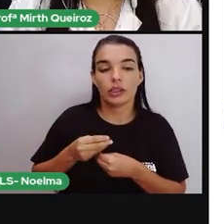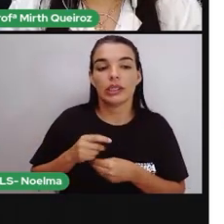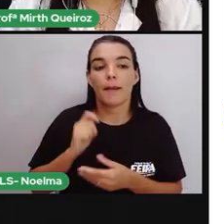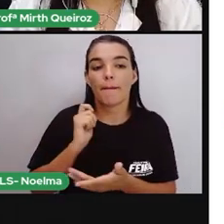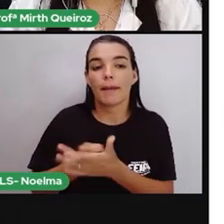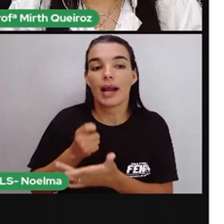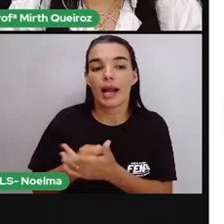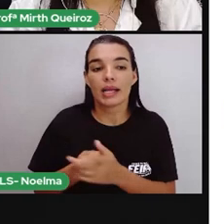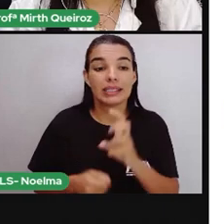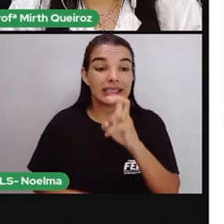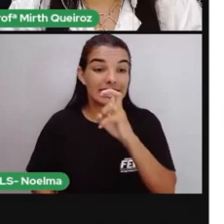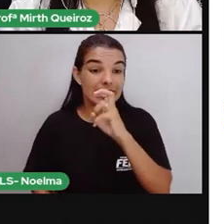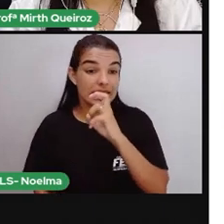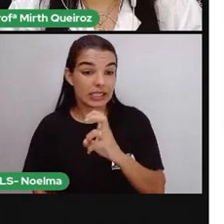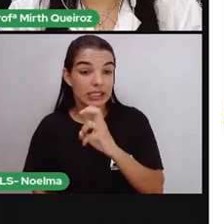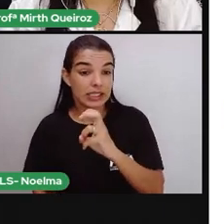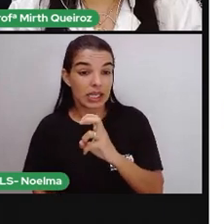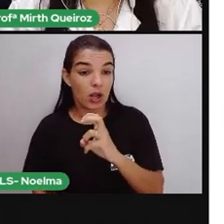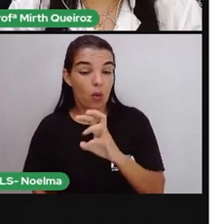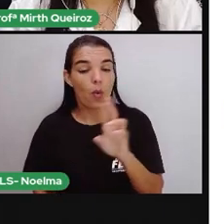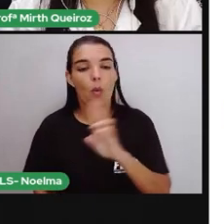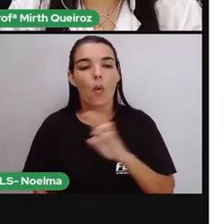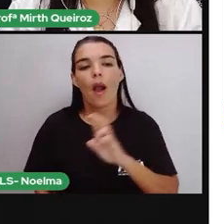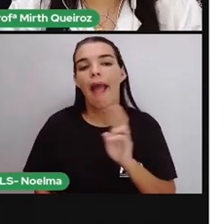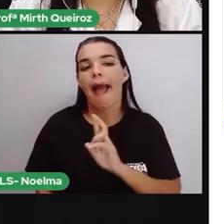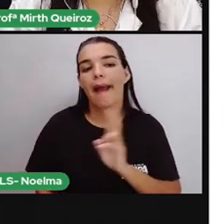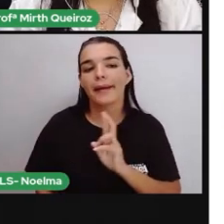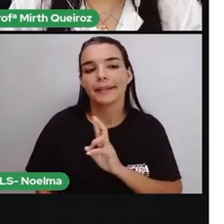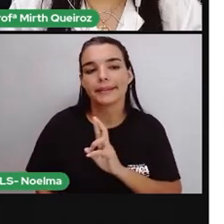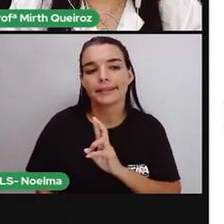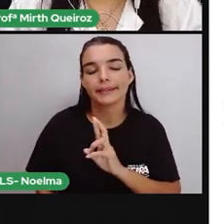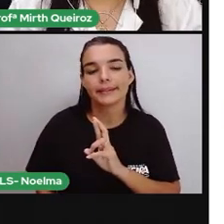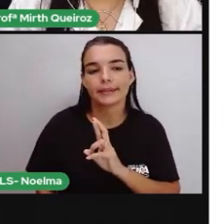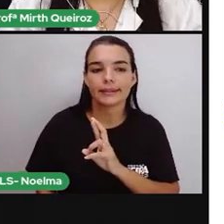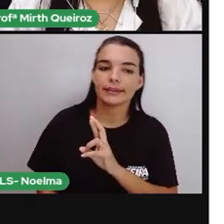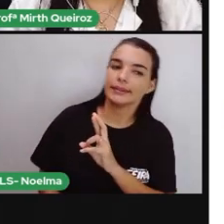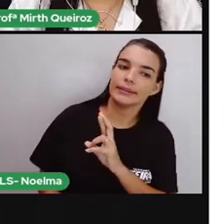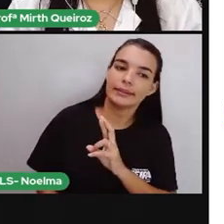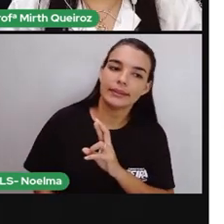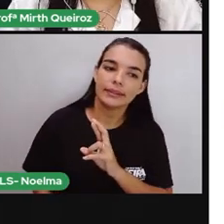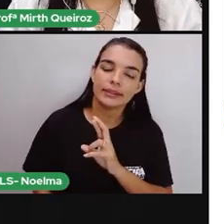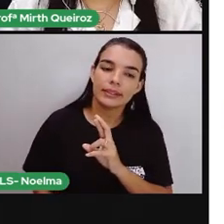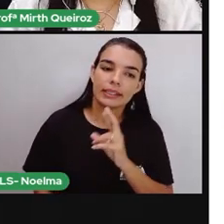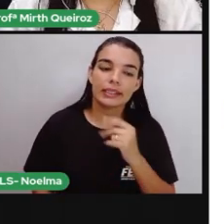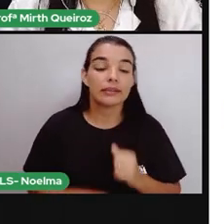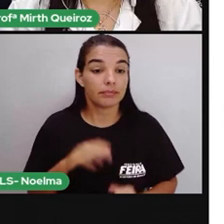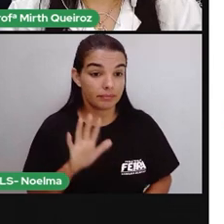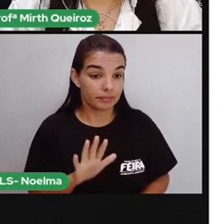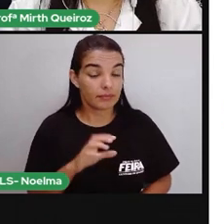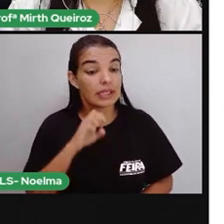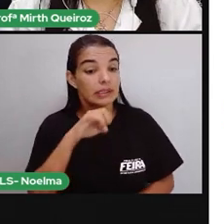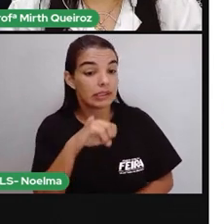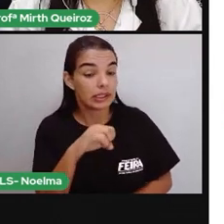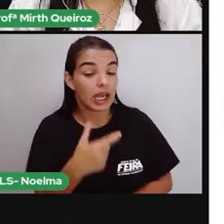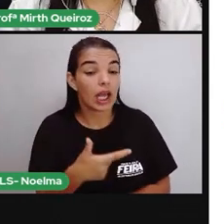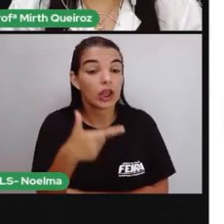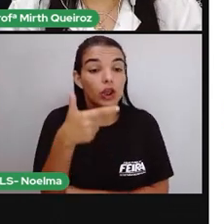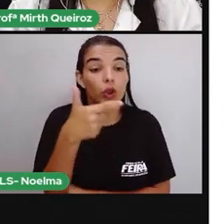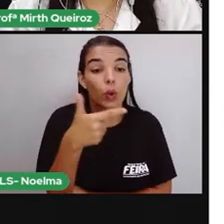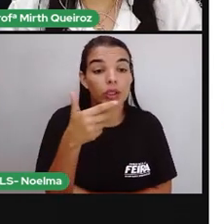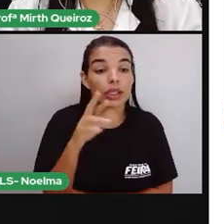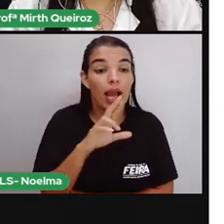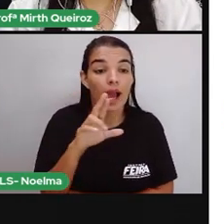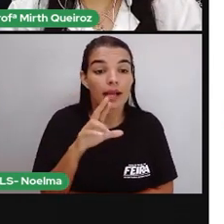pago a figela com uma cédula de 5 reais? Olha, se em 2 reais ela